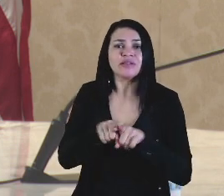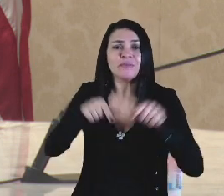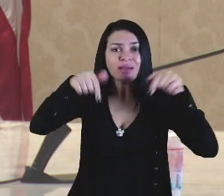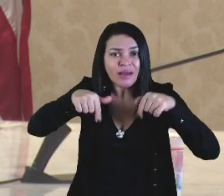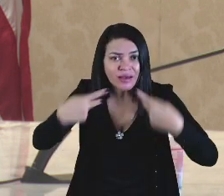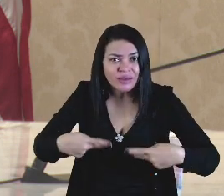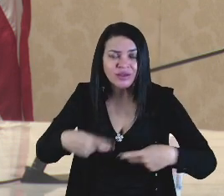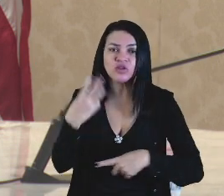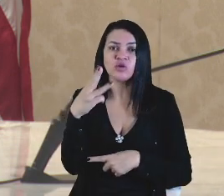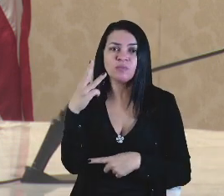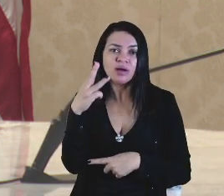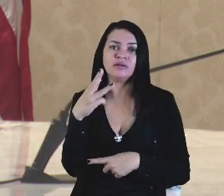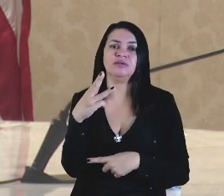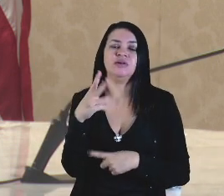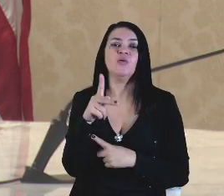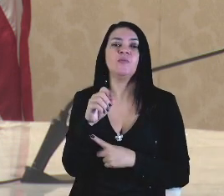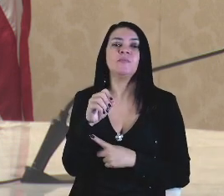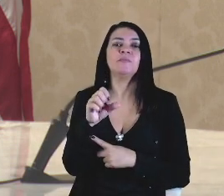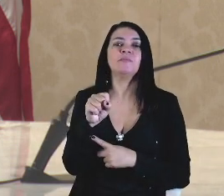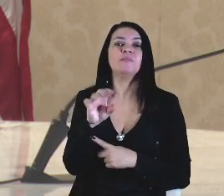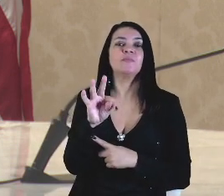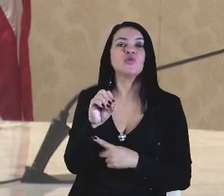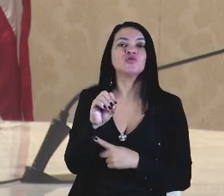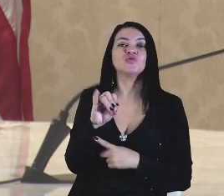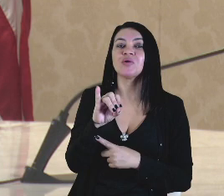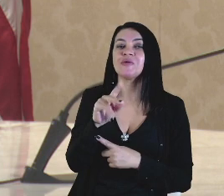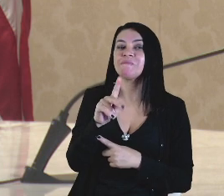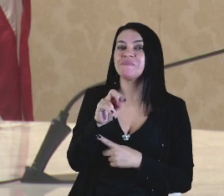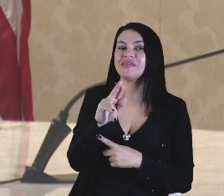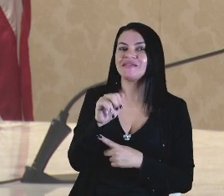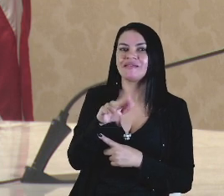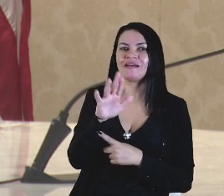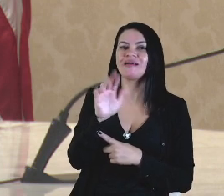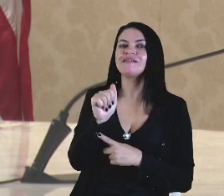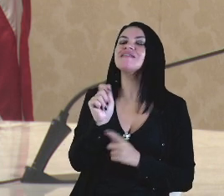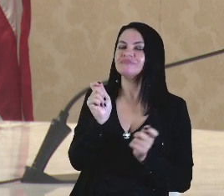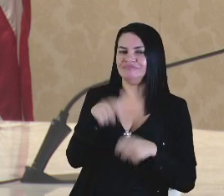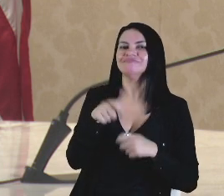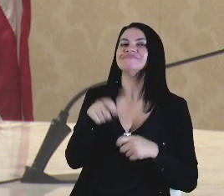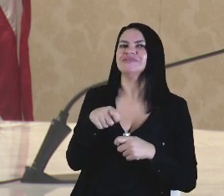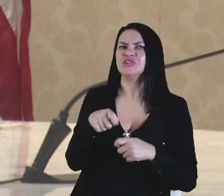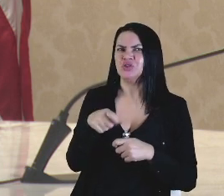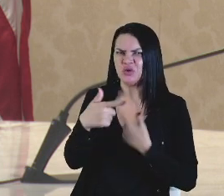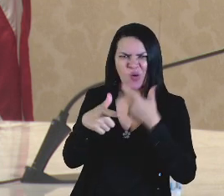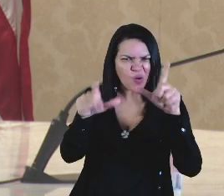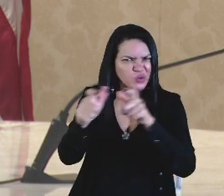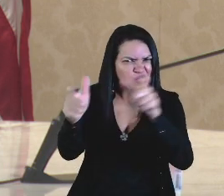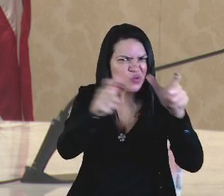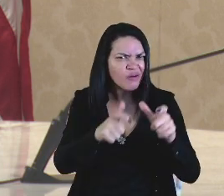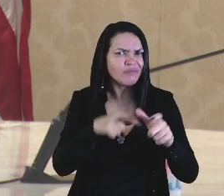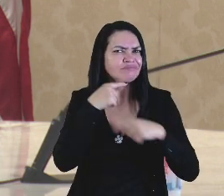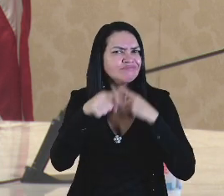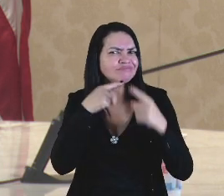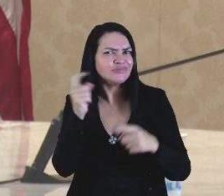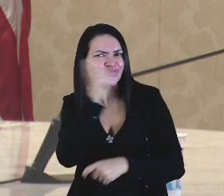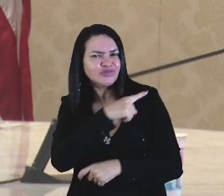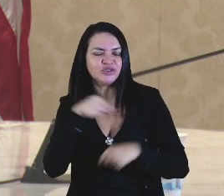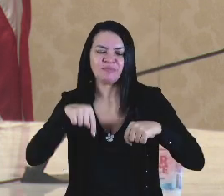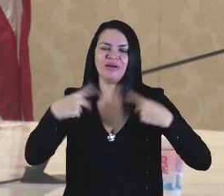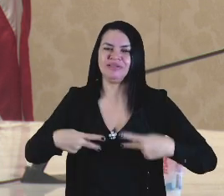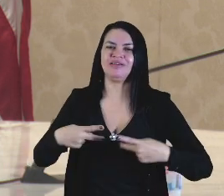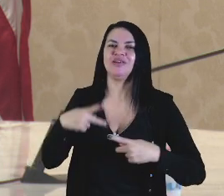Aqui, no Maranhão, o povo de Ipiranga funciona. Lá, em outros lugares, os portos de Ipiranga estão com dificuldade, mas aqui funciona.